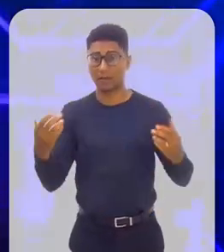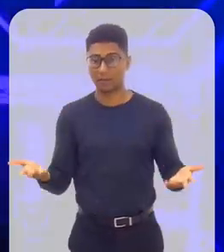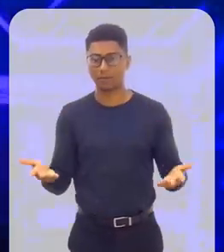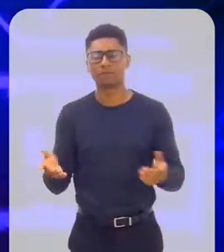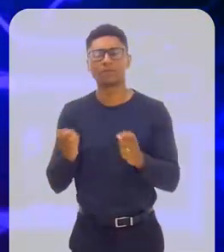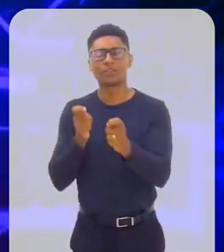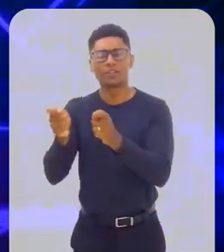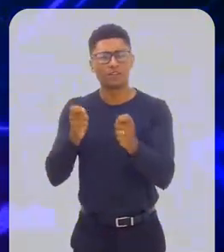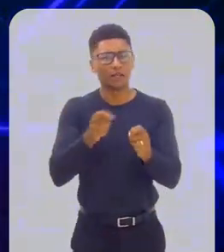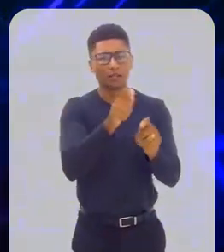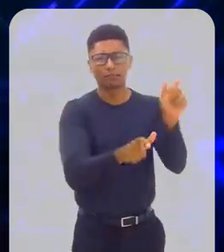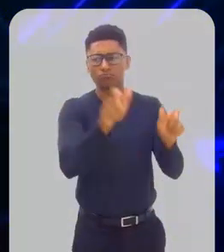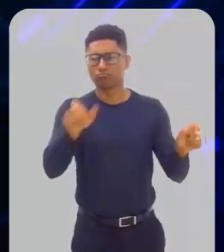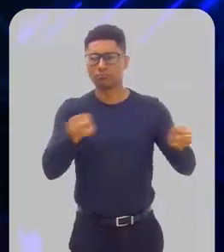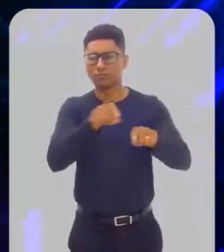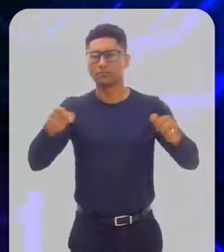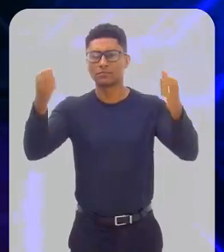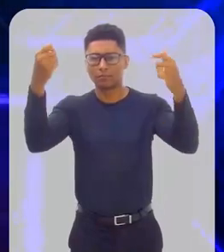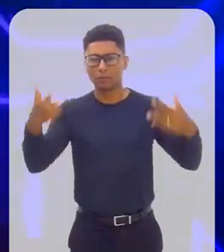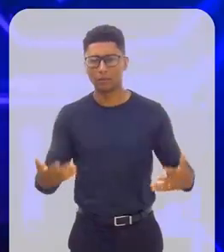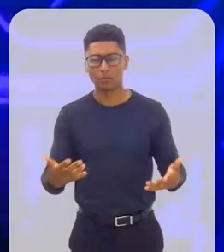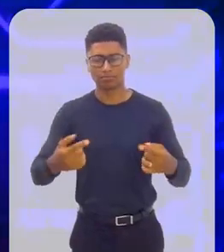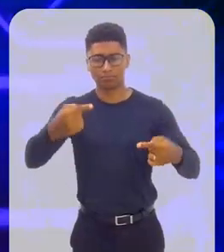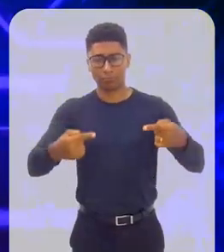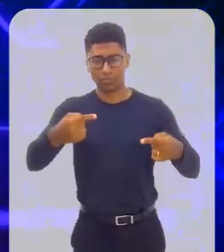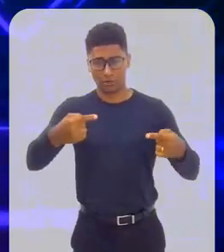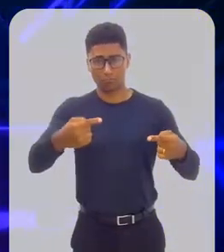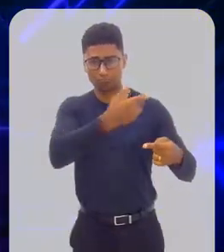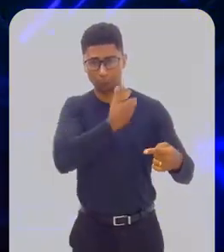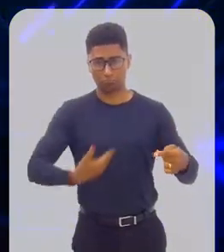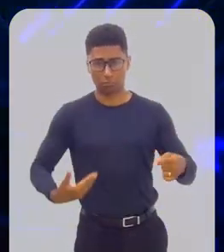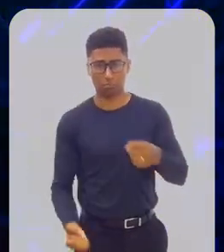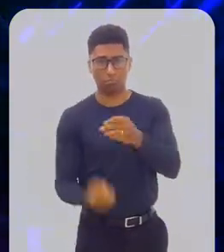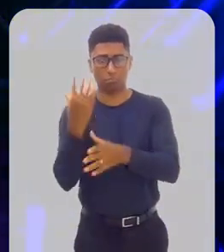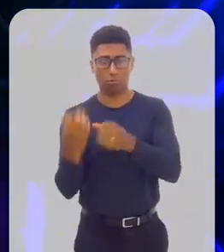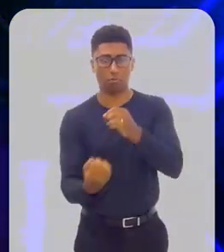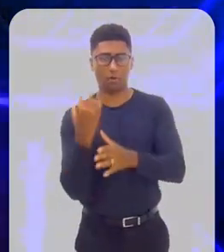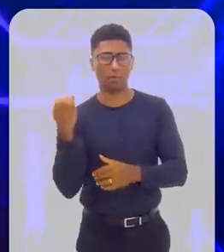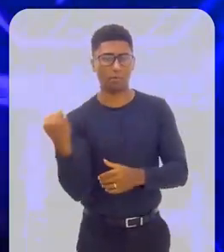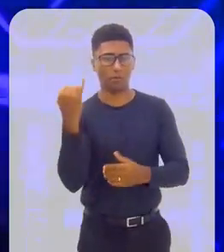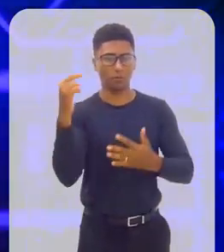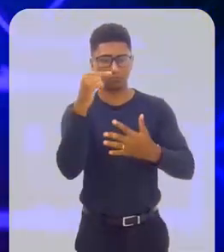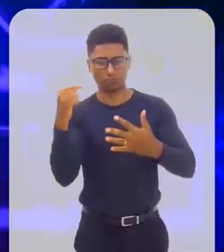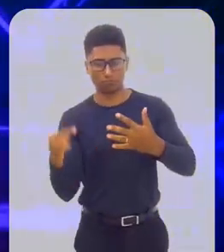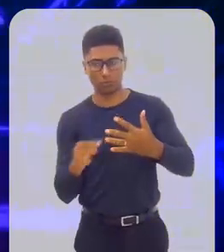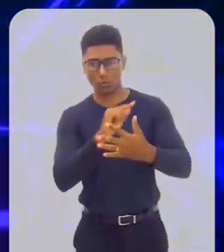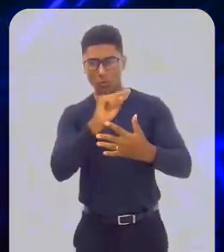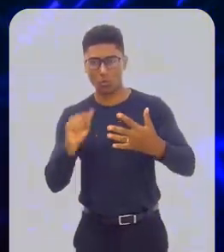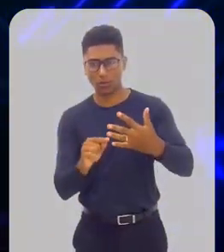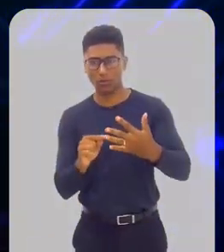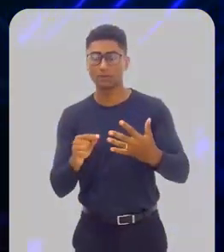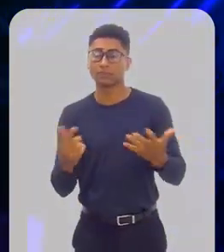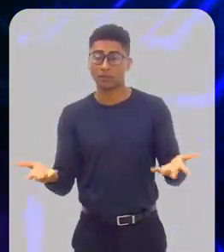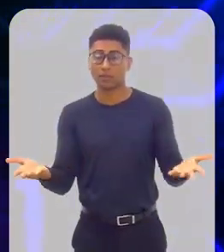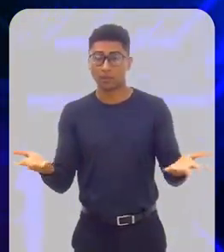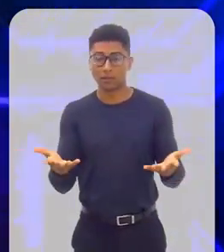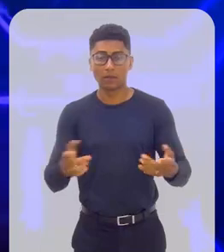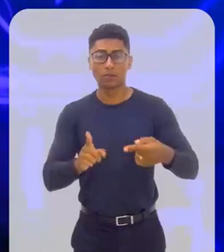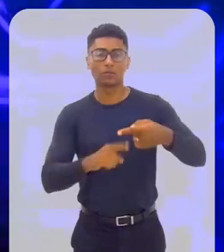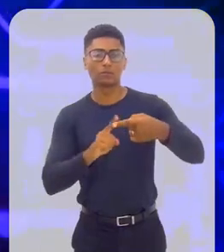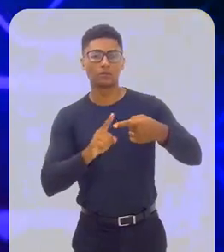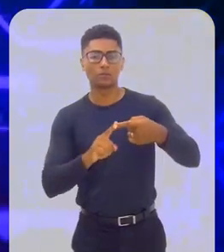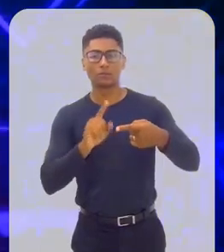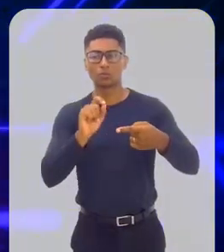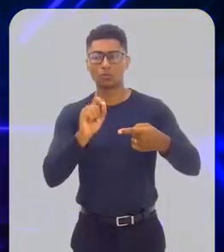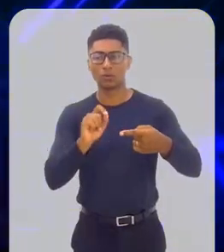os entrevistados elencaram pilares importantes para a construção de políticas públicas e também para a execução delas. Entre os destaques